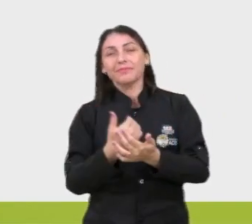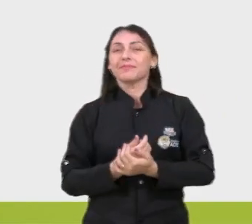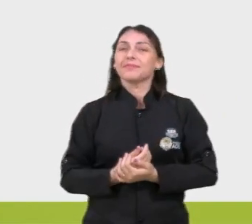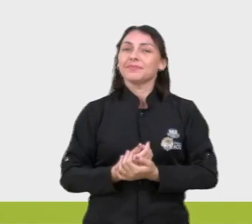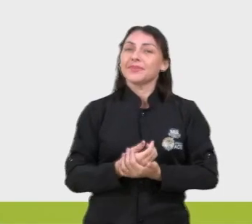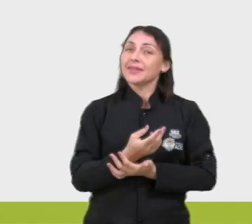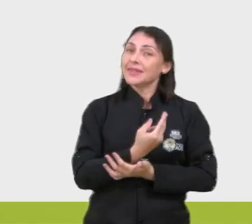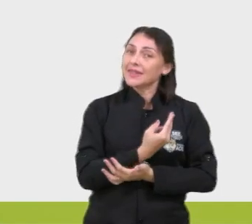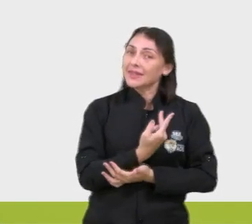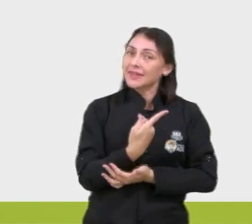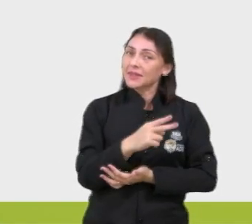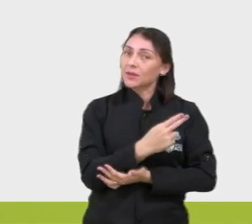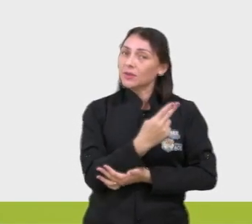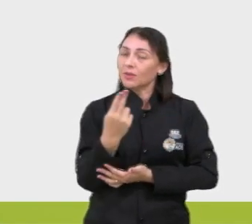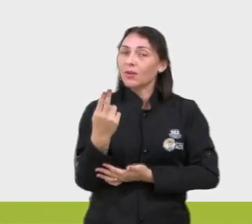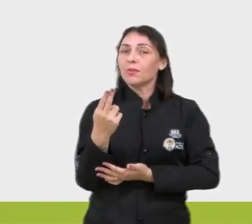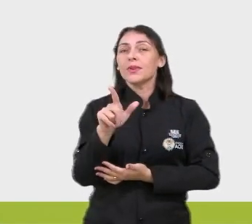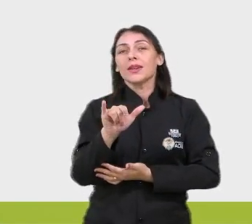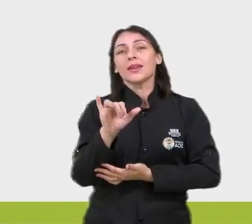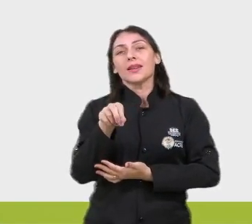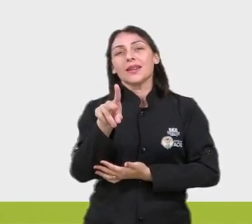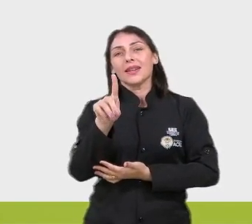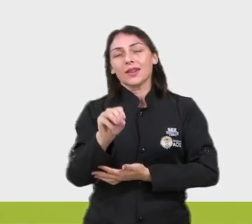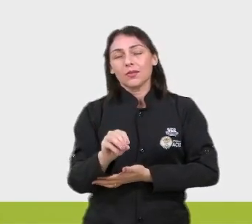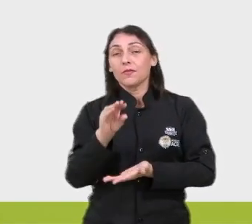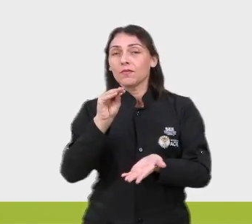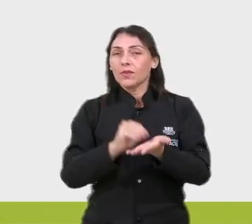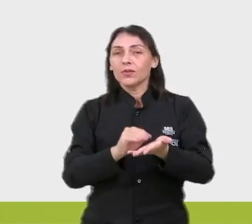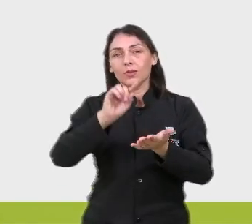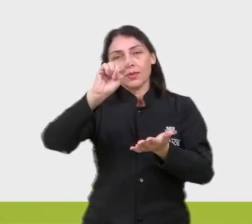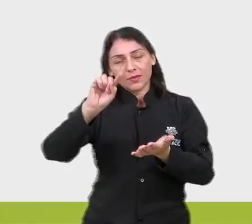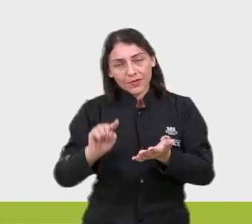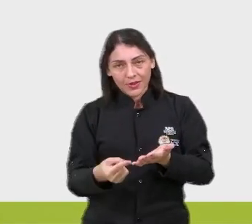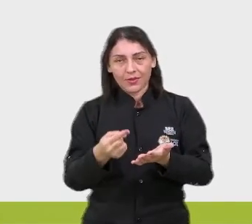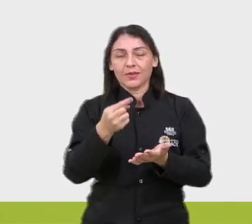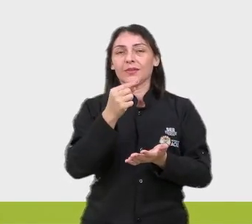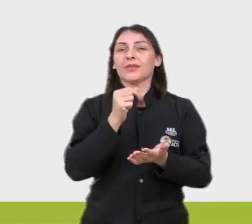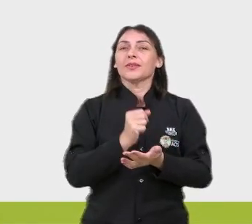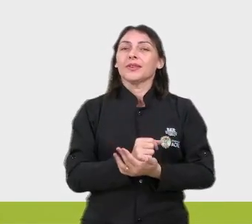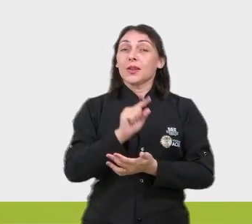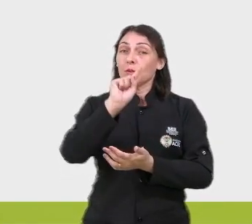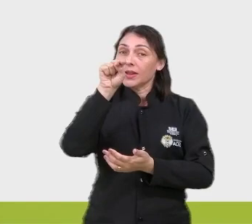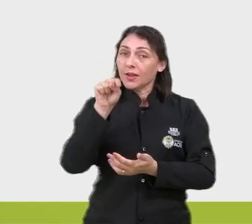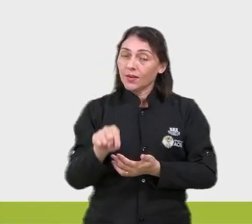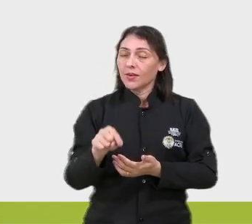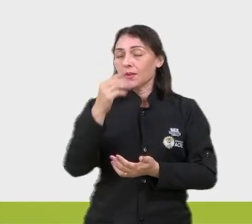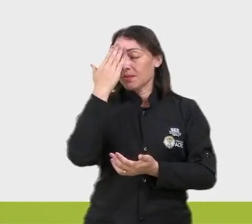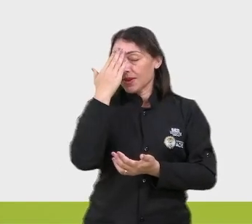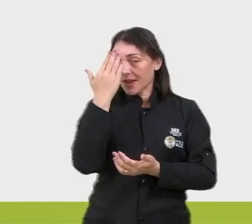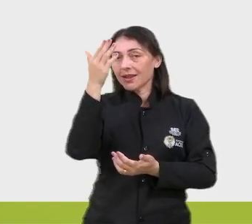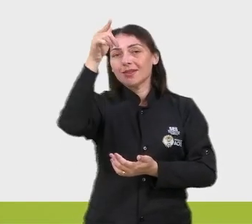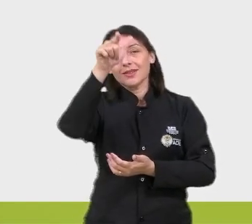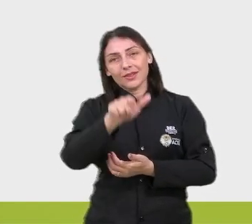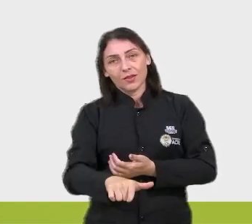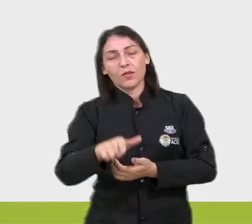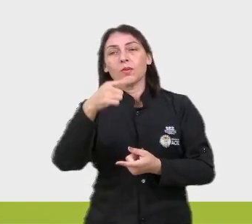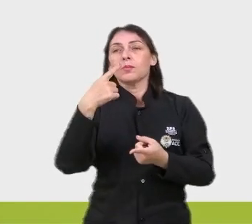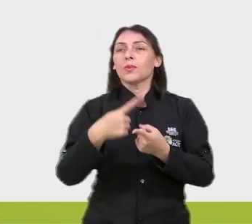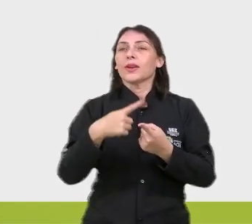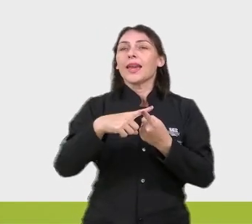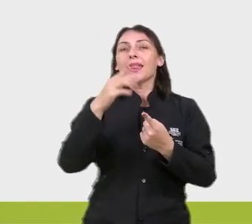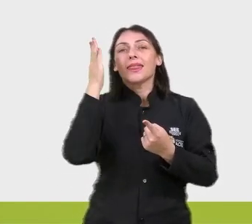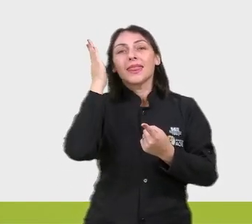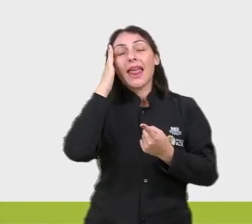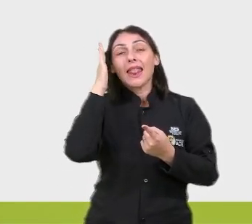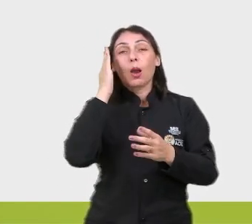Seu nome lindo. Aí novamente aqui, ó, faltou uma vírgula e uma interrogação. Obrigado novamente. Por quê? Porque ele